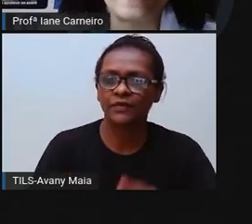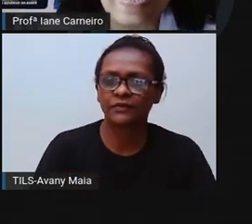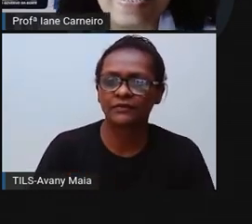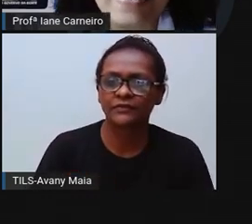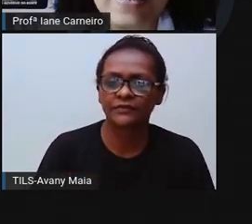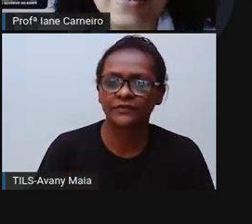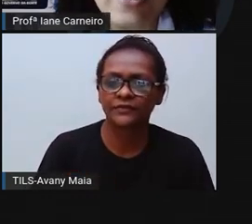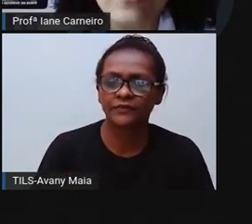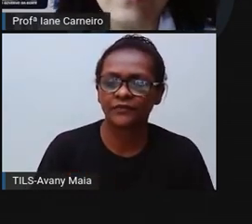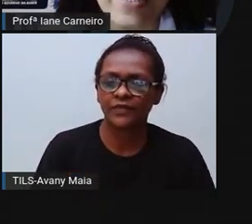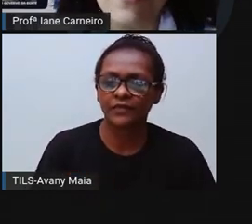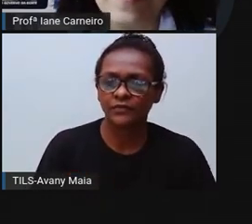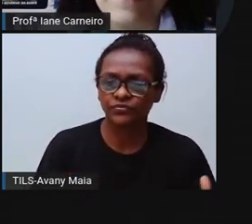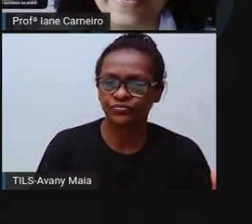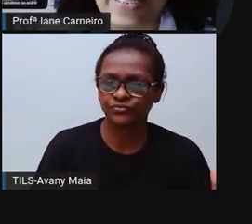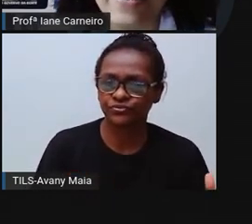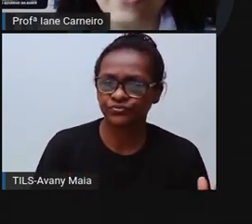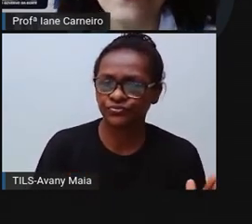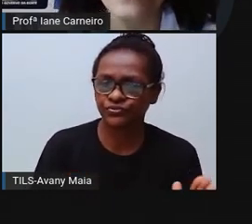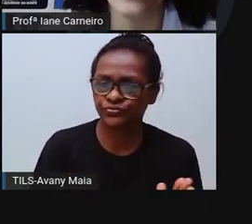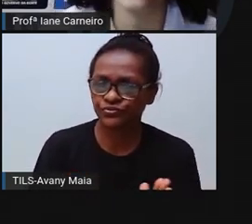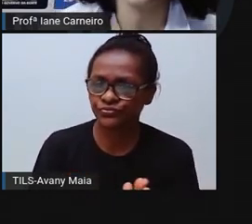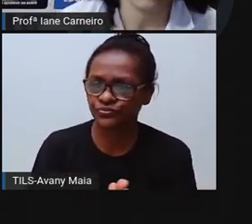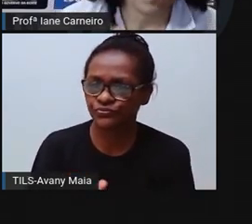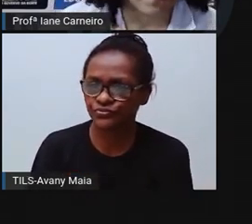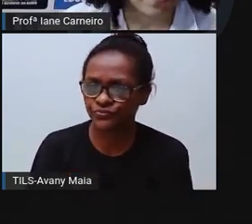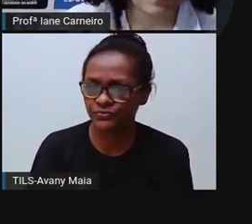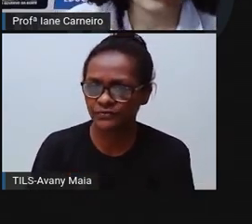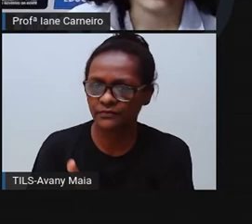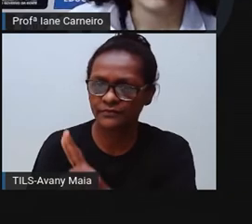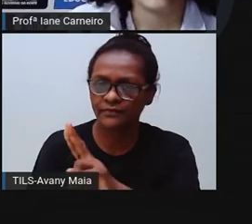carrinho, né? Vamos escrever carrinho? Ó.